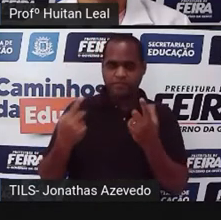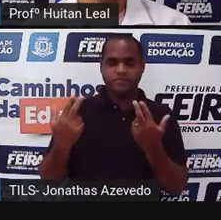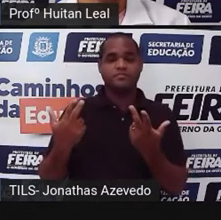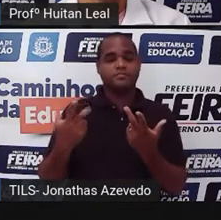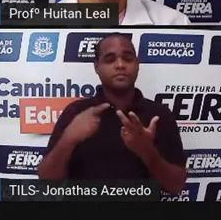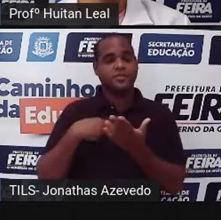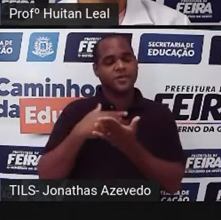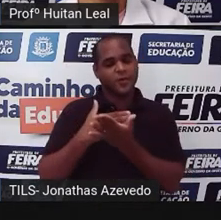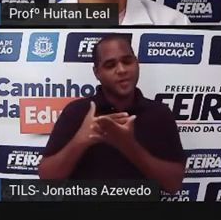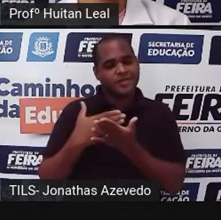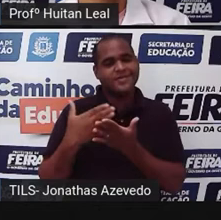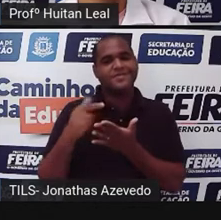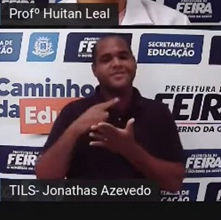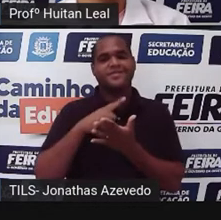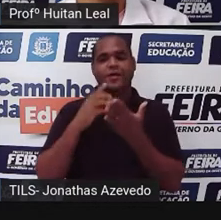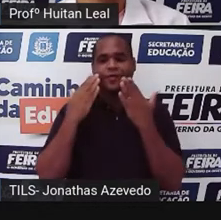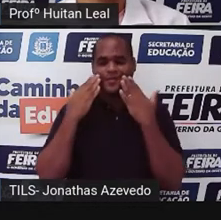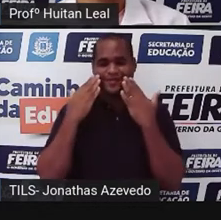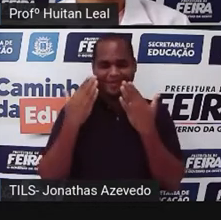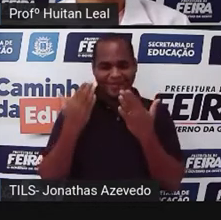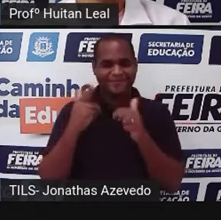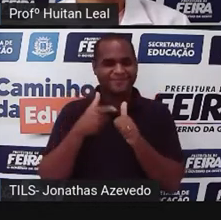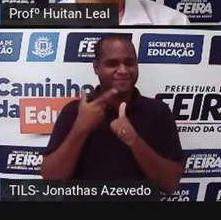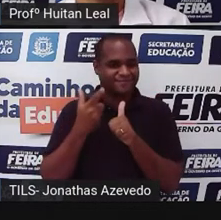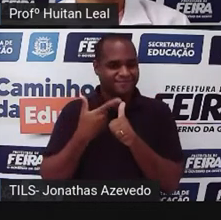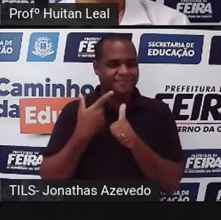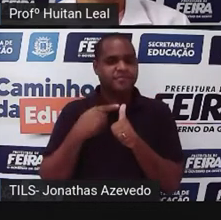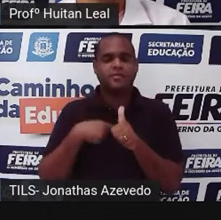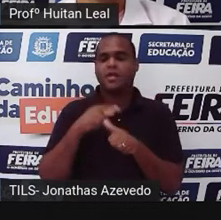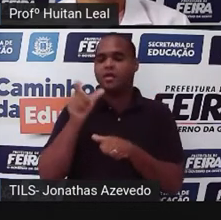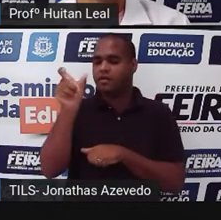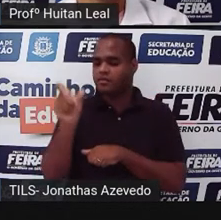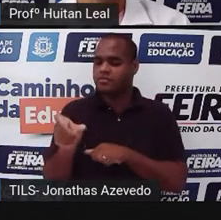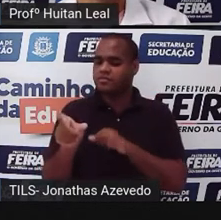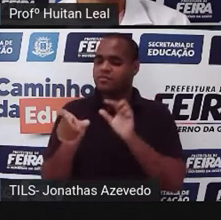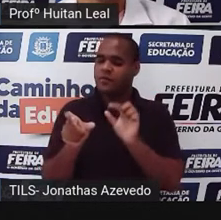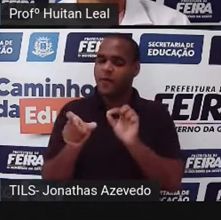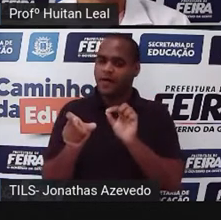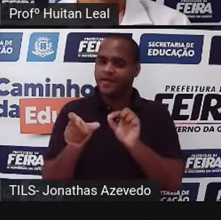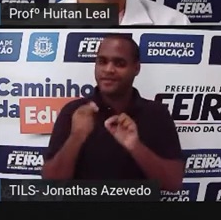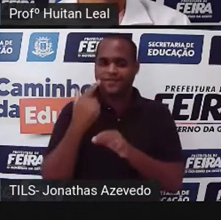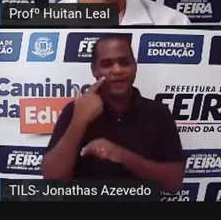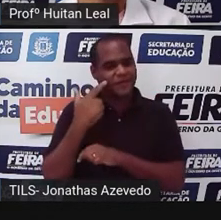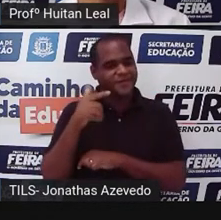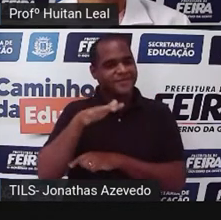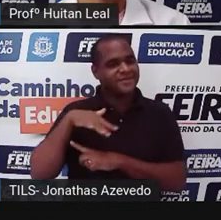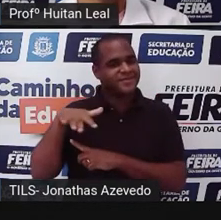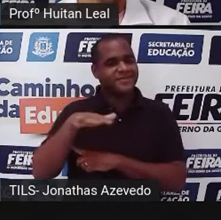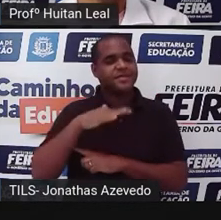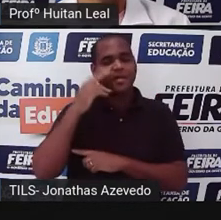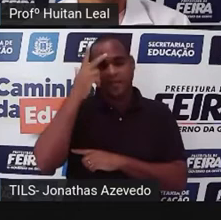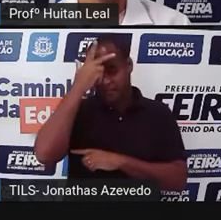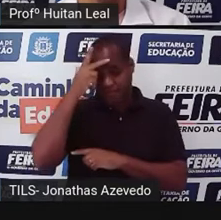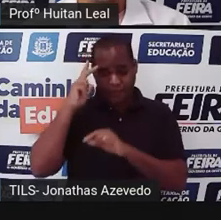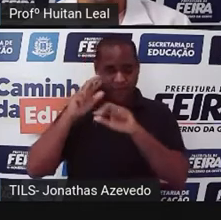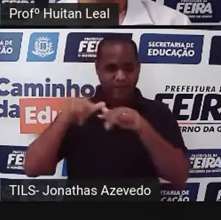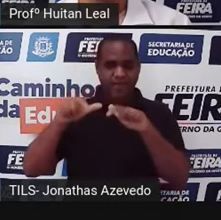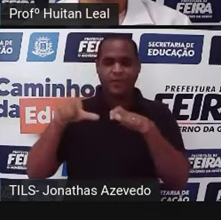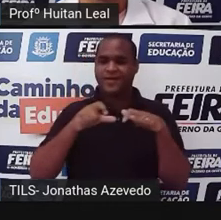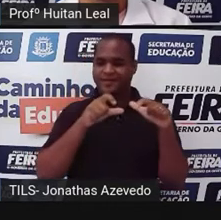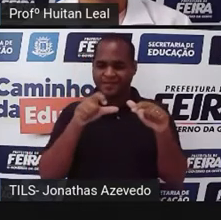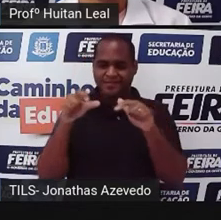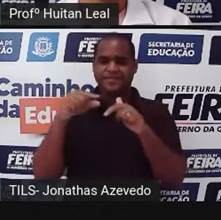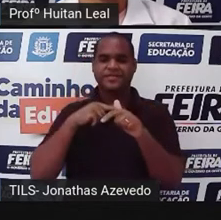início da aula. Então, uma apresentação. Ele vai dar um perfil, vai dar uma visão geral das personagens, do local,